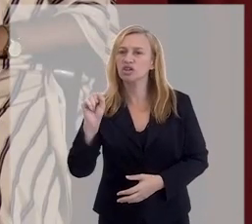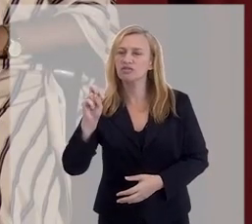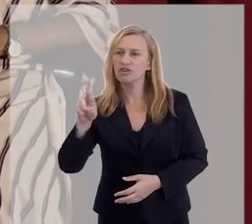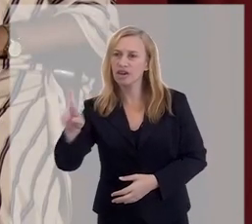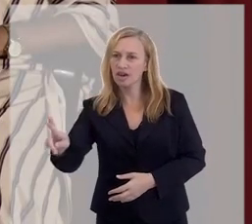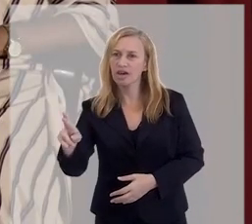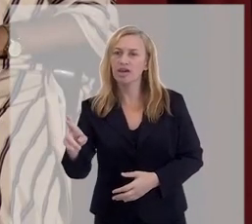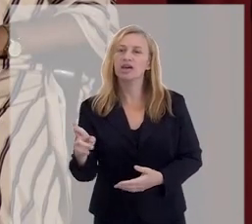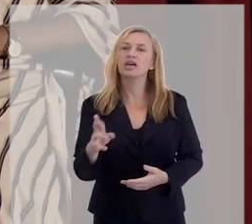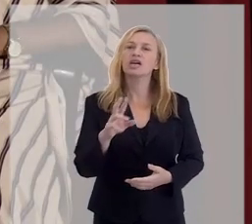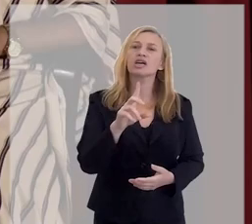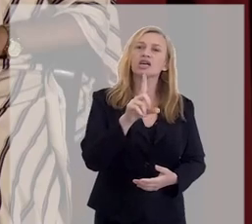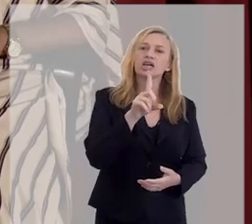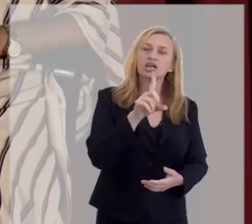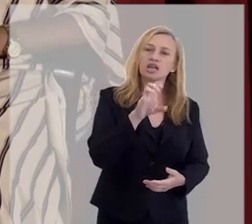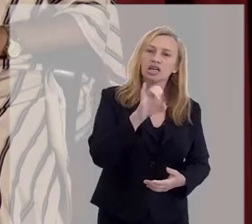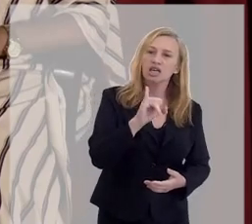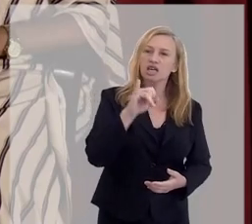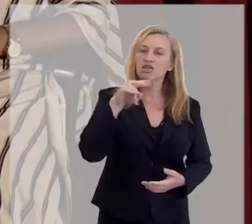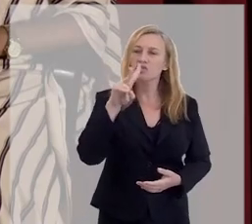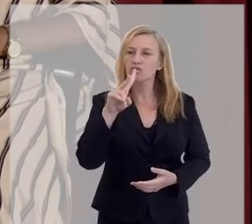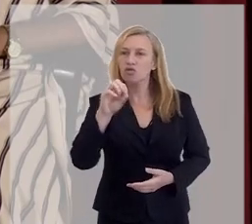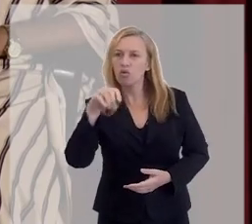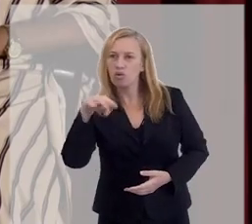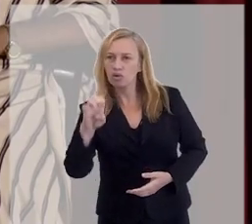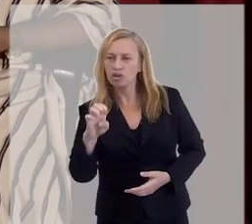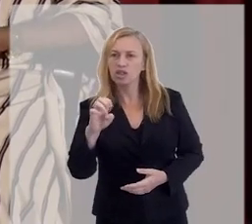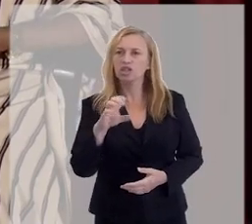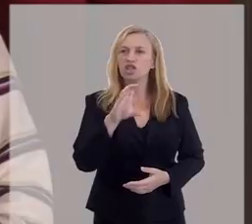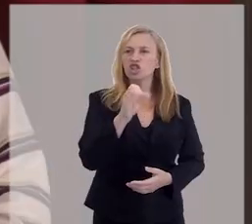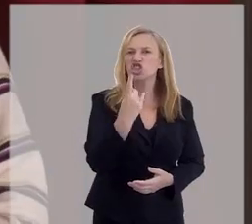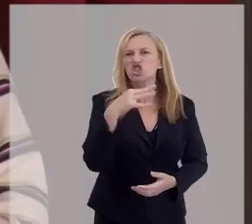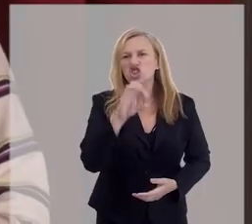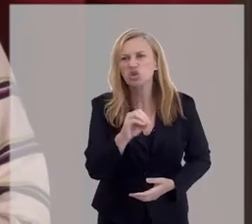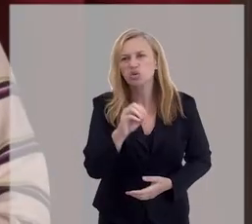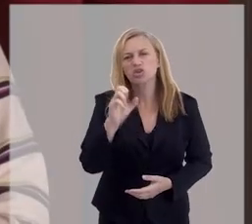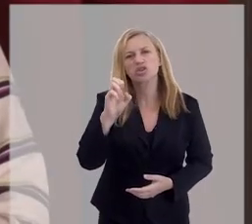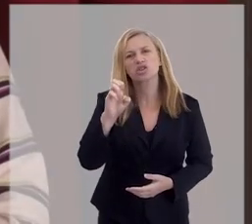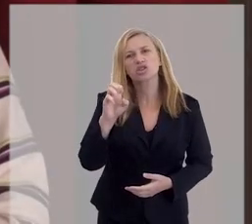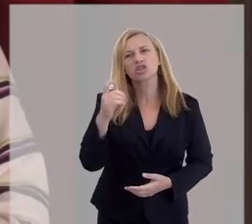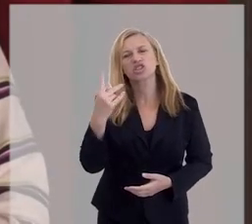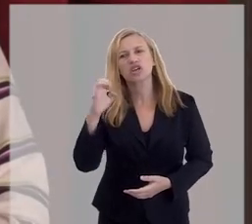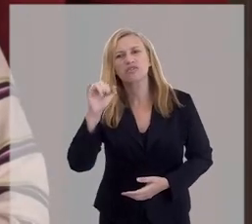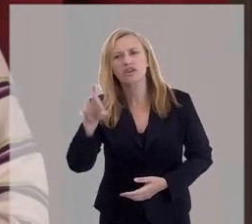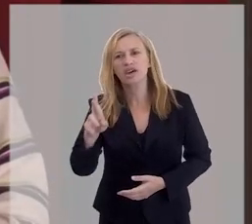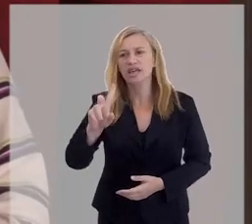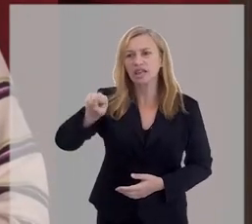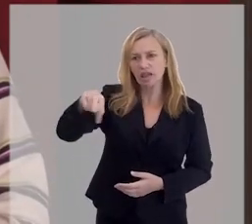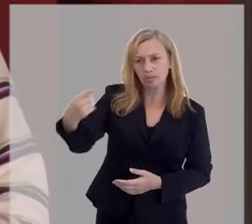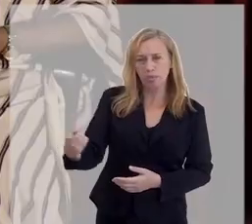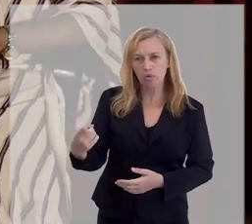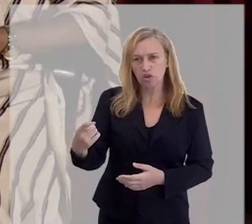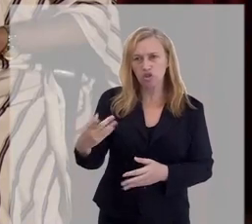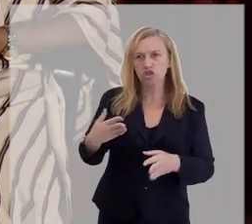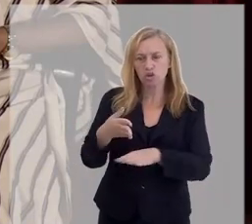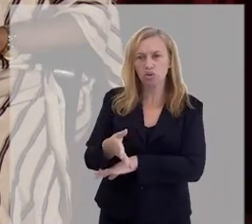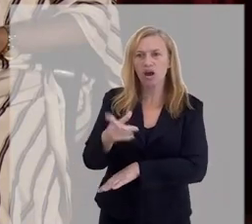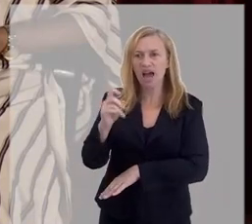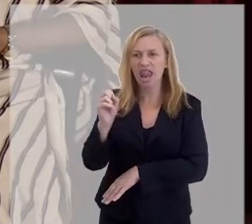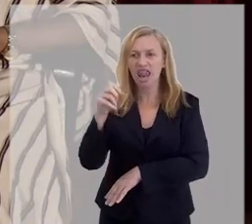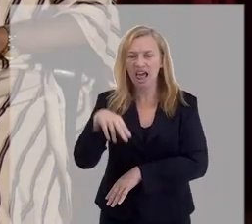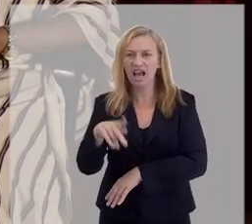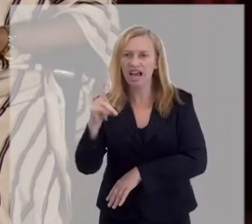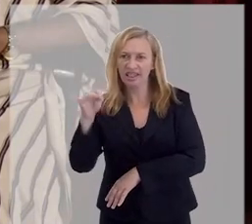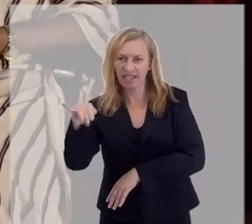Divaldo Pereira Franco, Ivone do Amaral Pereira. Então o Chico Xavier veio depois de Allan Kardec. Depois de Allan